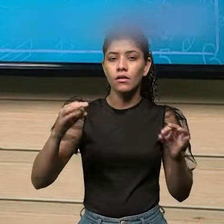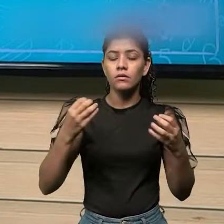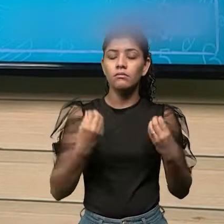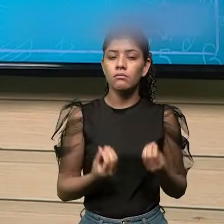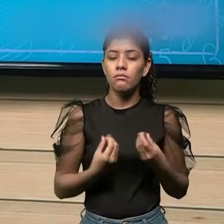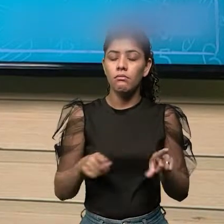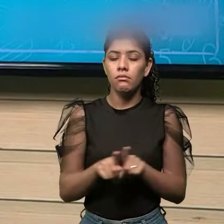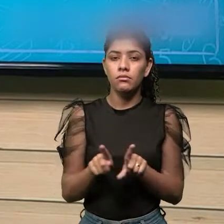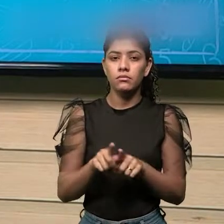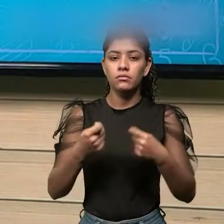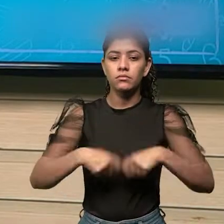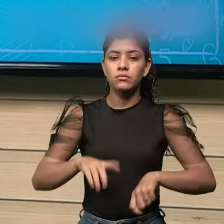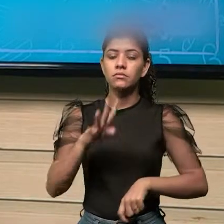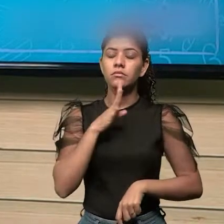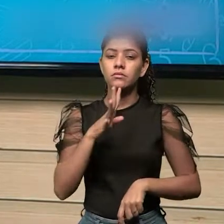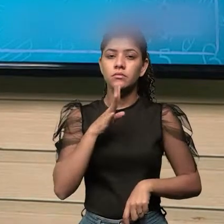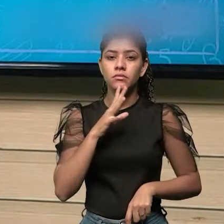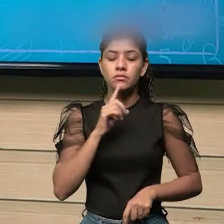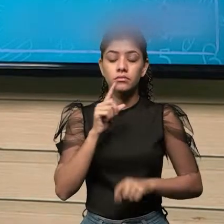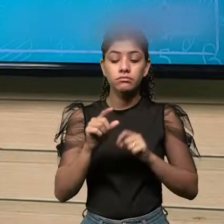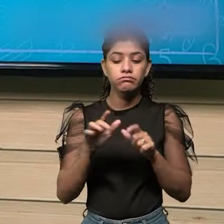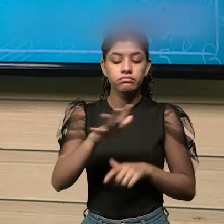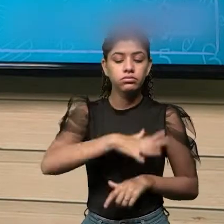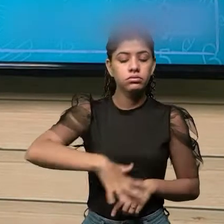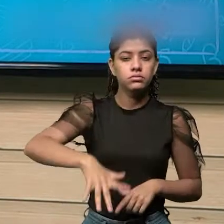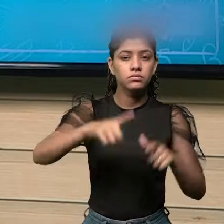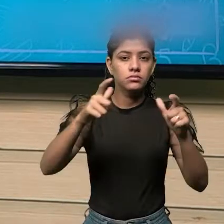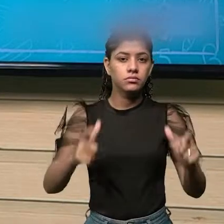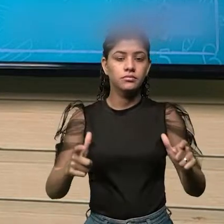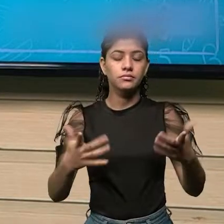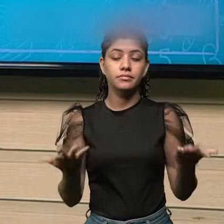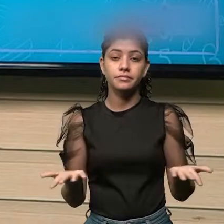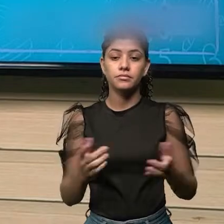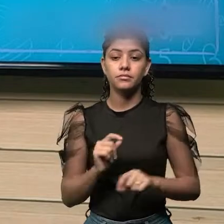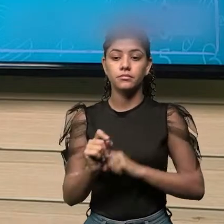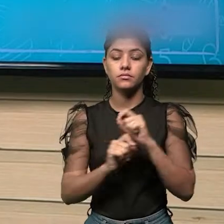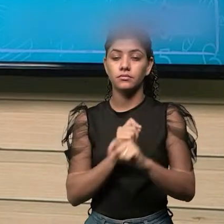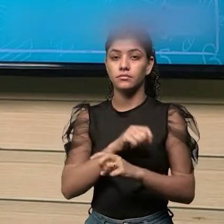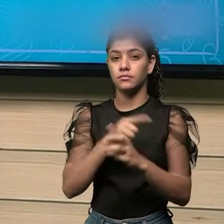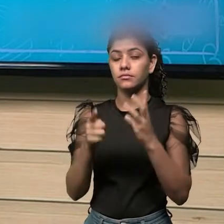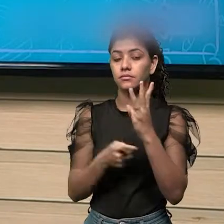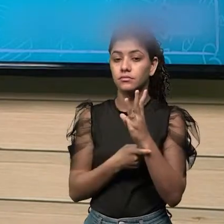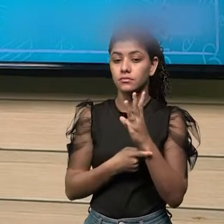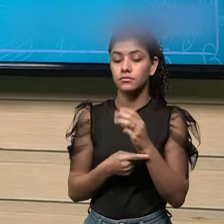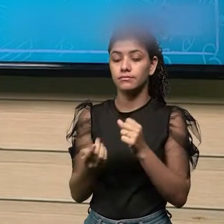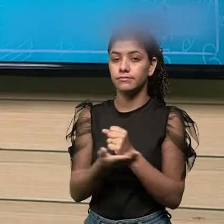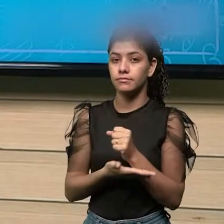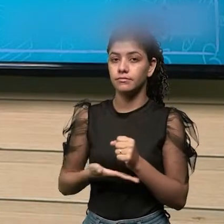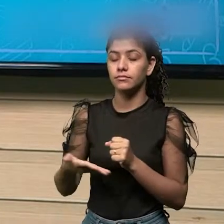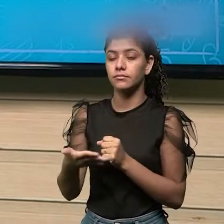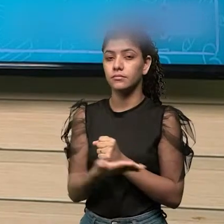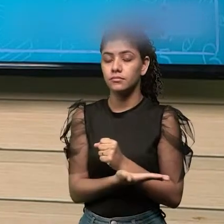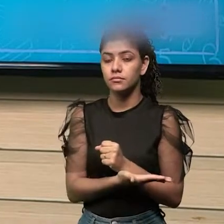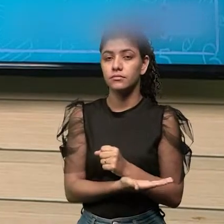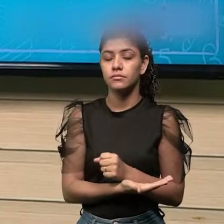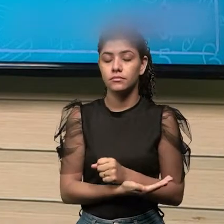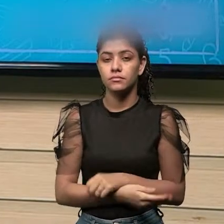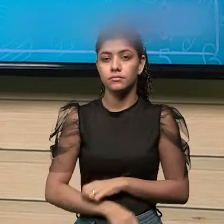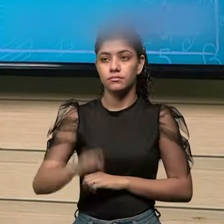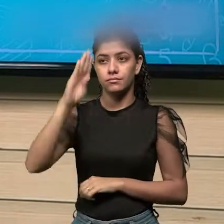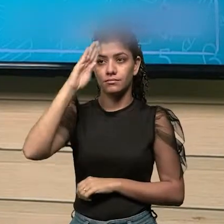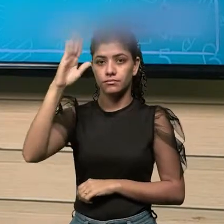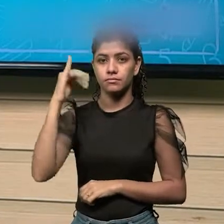isso, ele também tem que conhecer o que será medido. Então, esses três elementos são os elementos